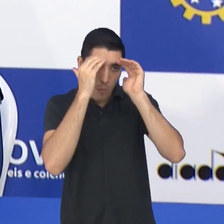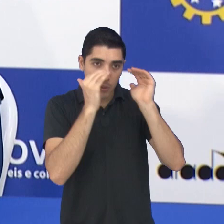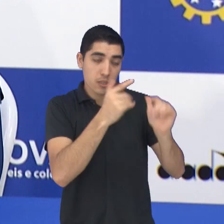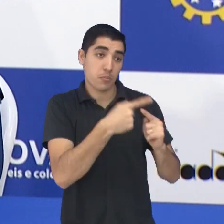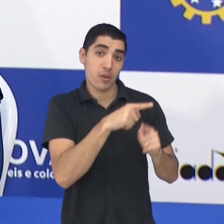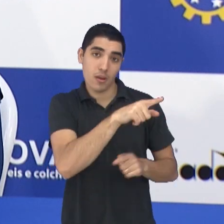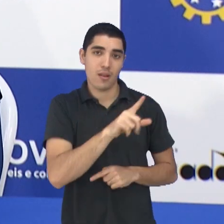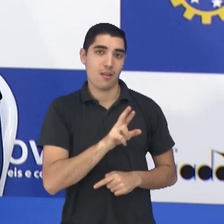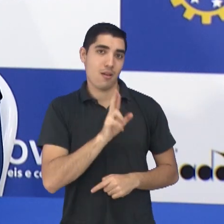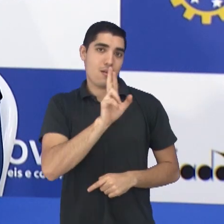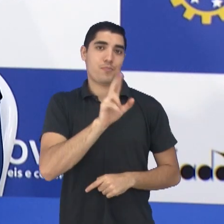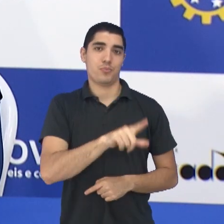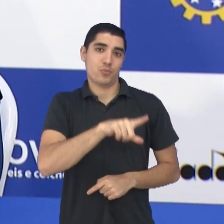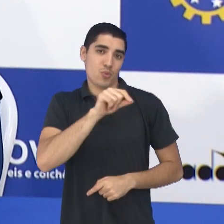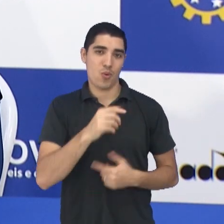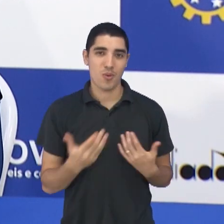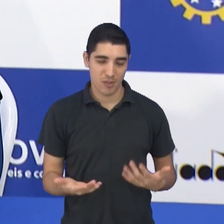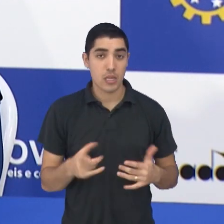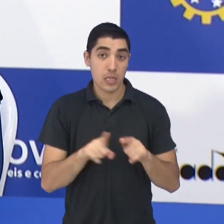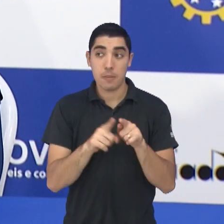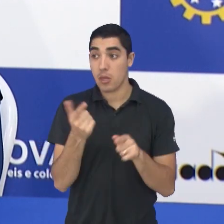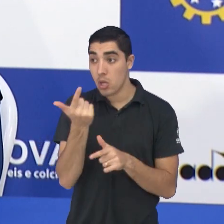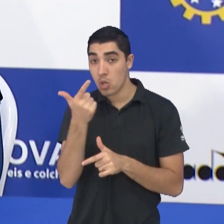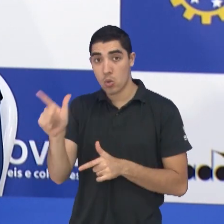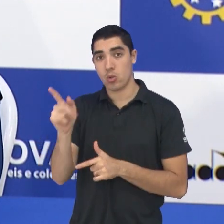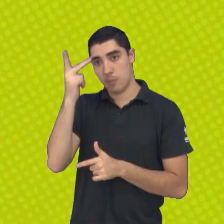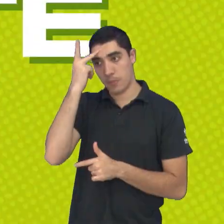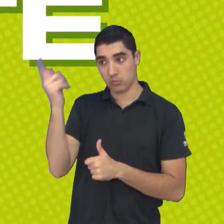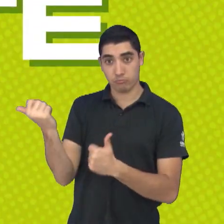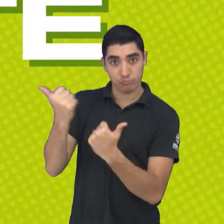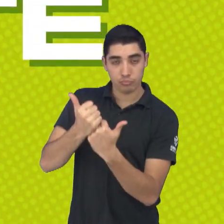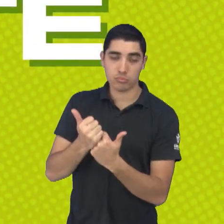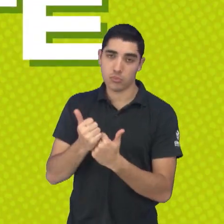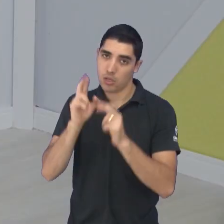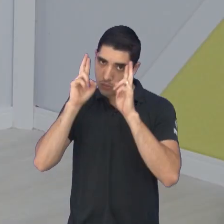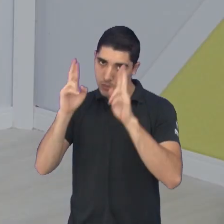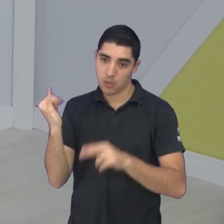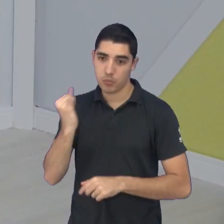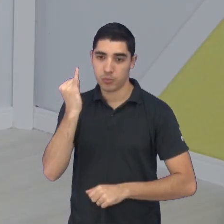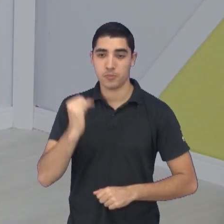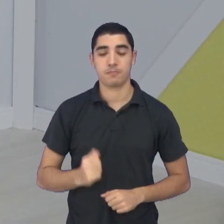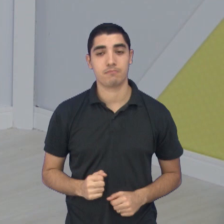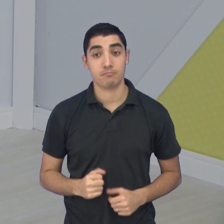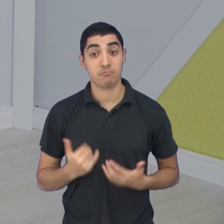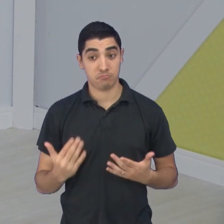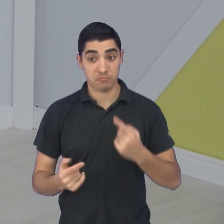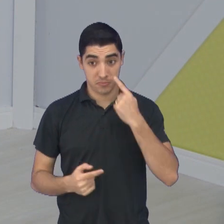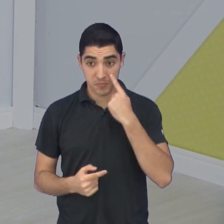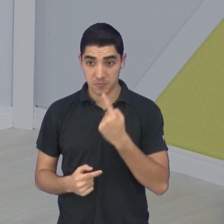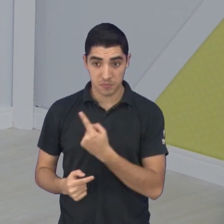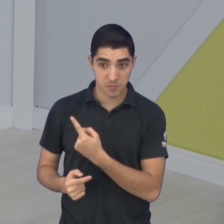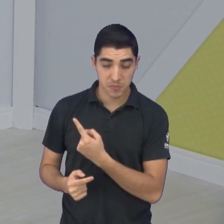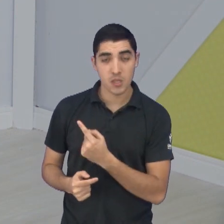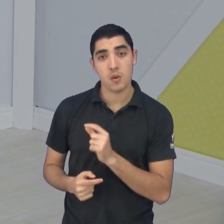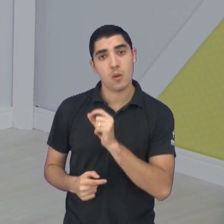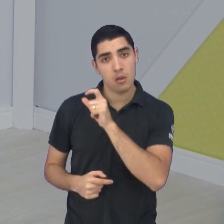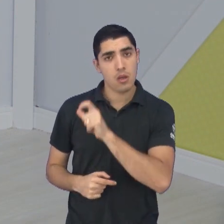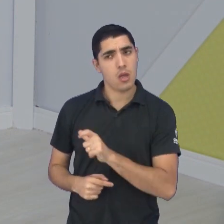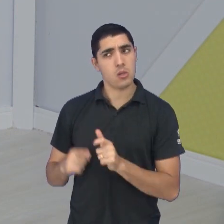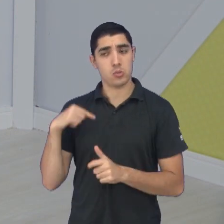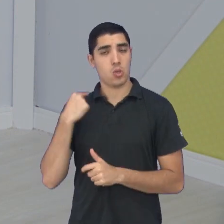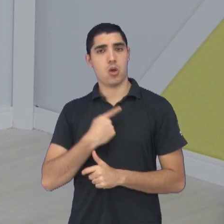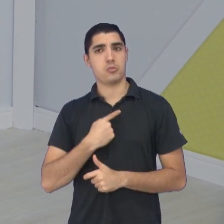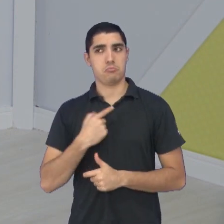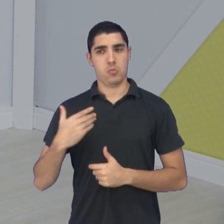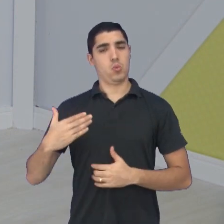do treinador e respeitar o companheiro também que está entrando, que é o mais importante. Tá aí, Brunão. Foi uma surpresa para alguns